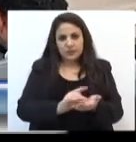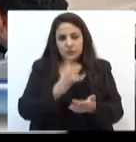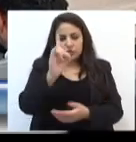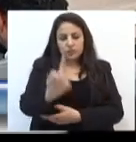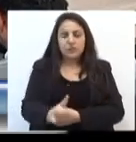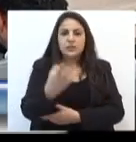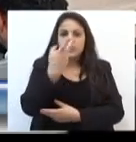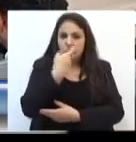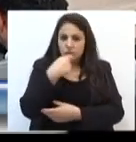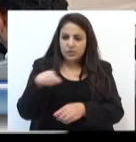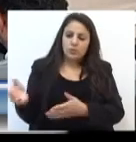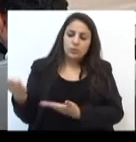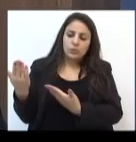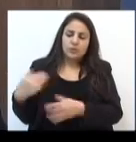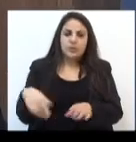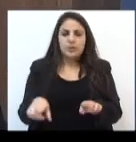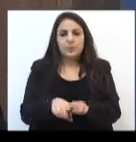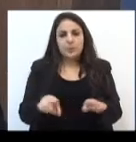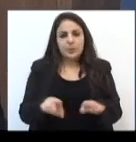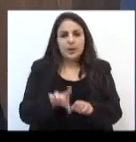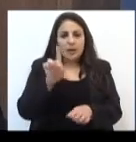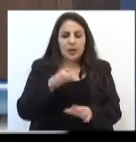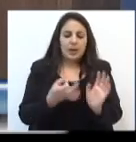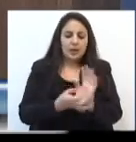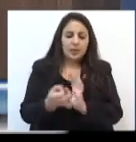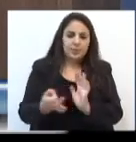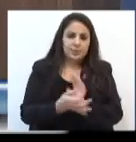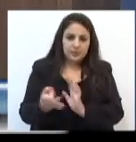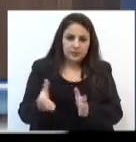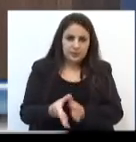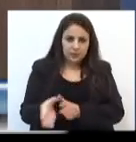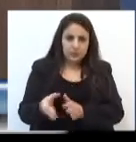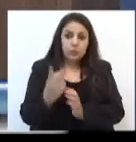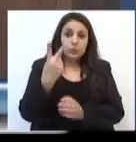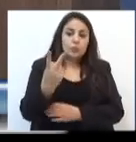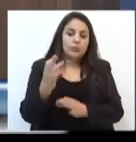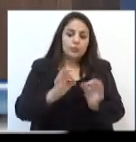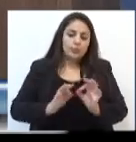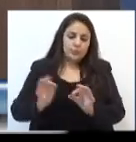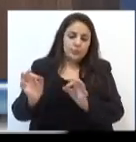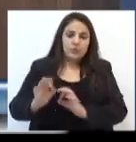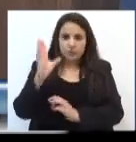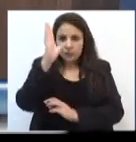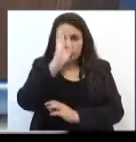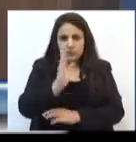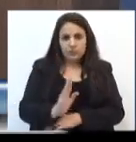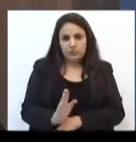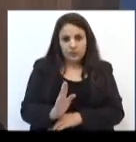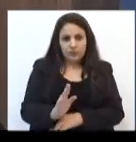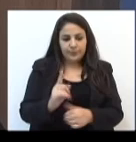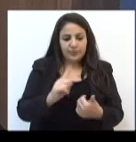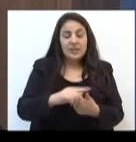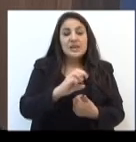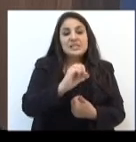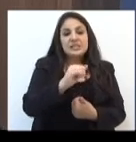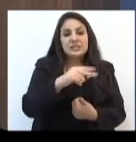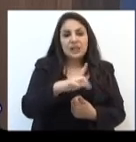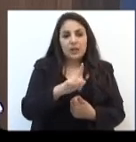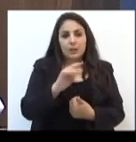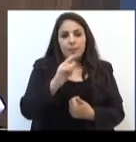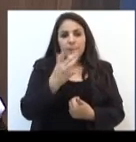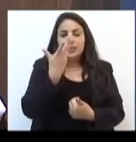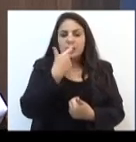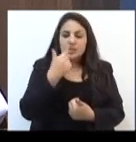crianças e dos adolescentes. Ele é uma recomendação de dois planos nacionais. O plano decenal para os direitos da criança e do